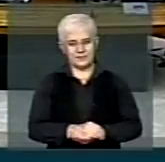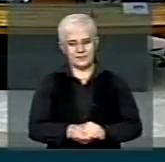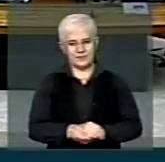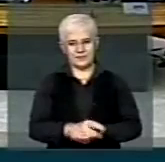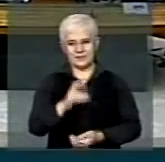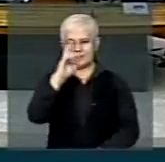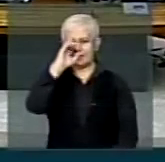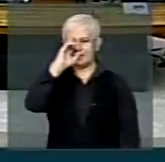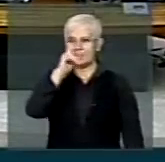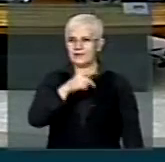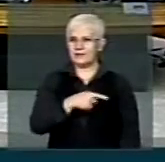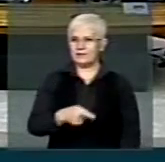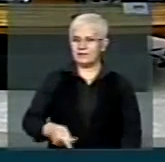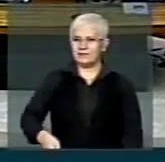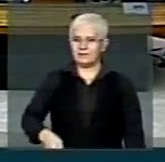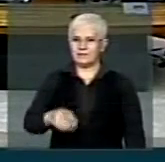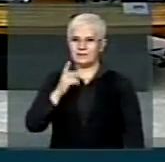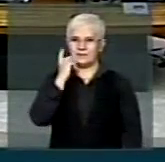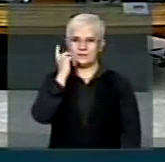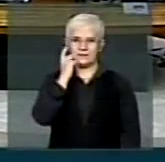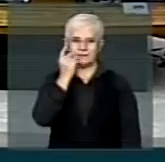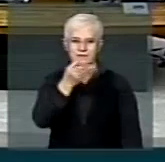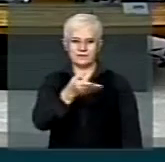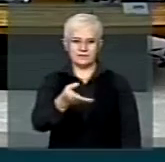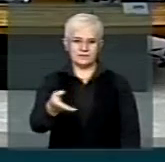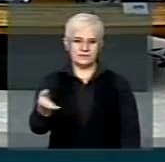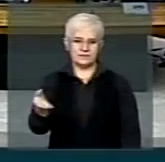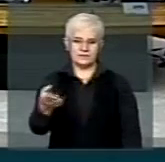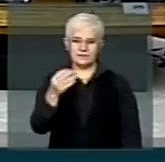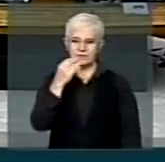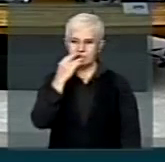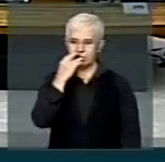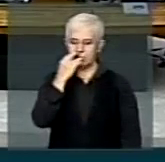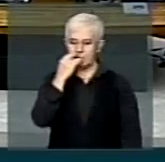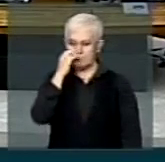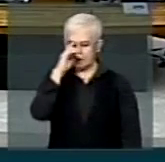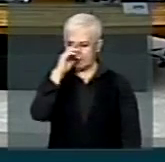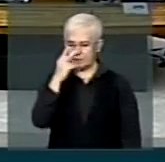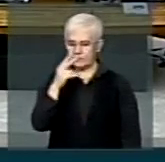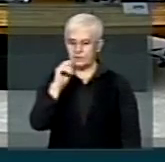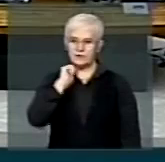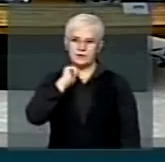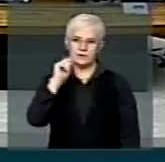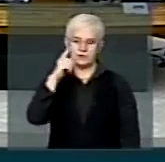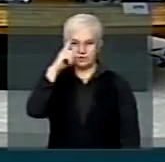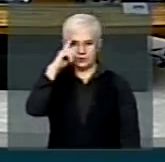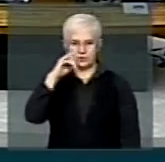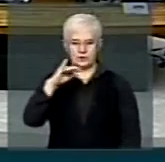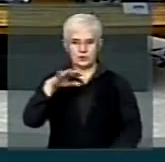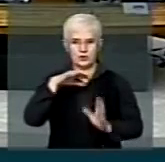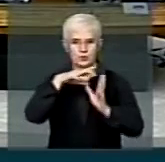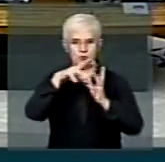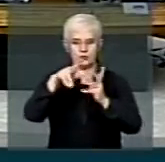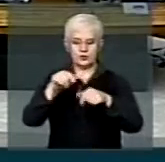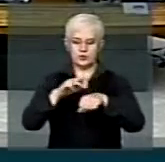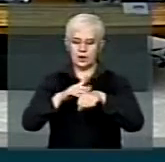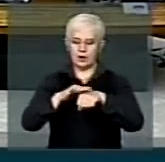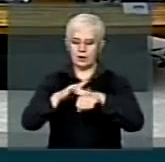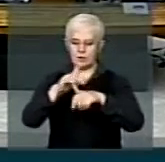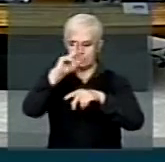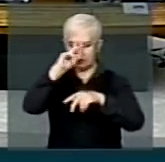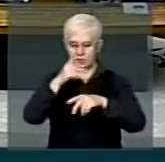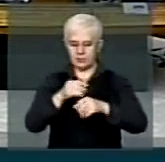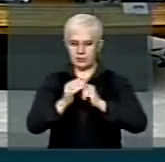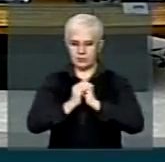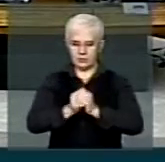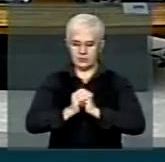Senhor presidente, senhores e senhoras parlamentares, 2 de abril é o Dia Mundial do Autismo, criado